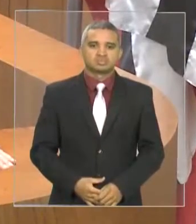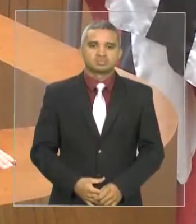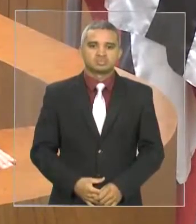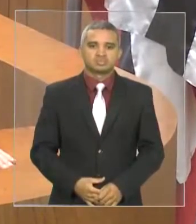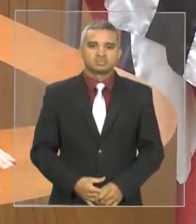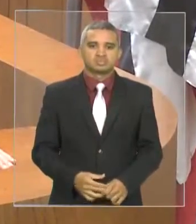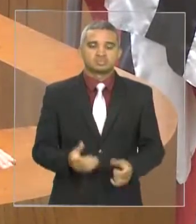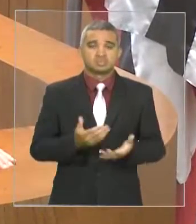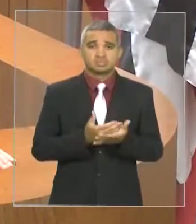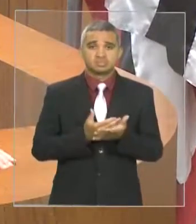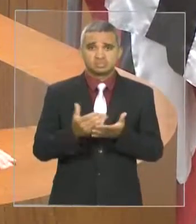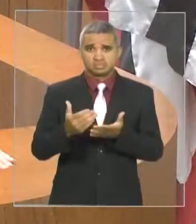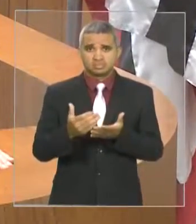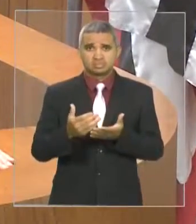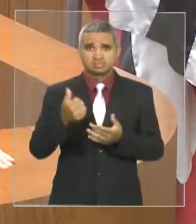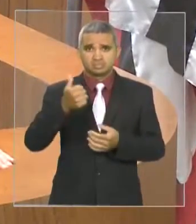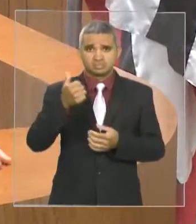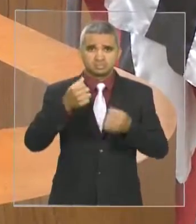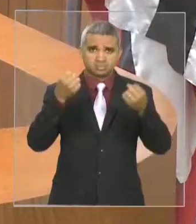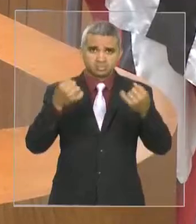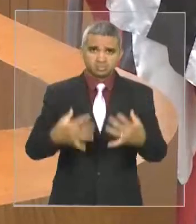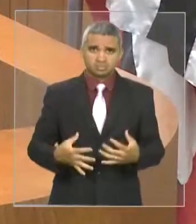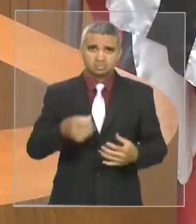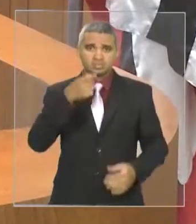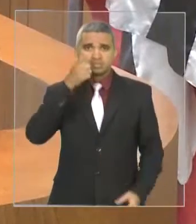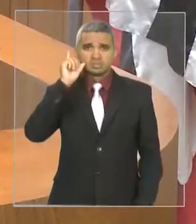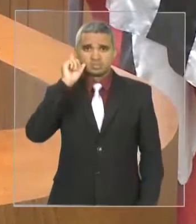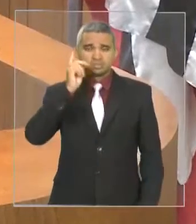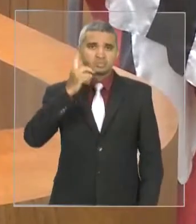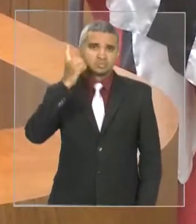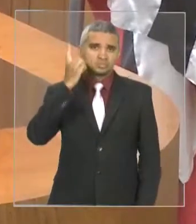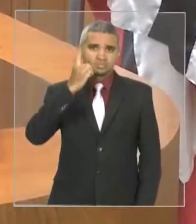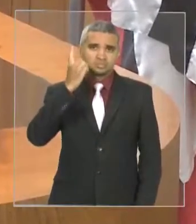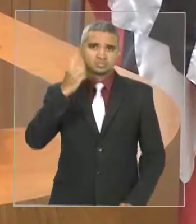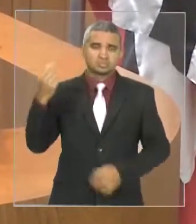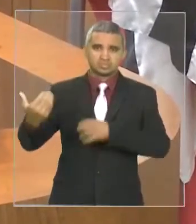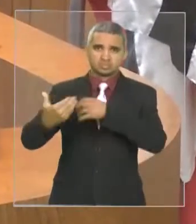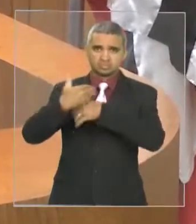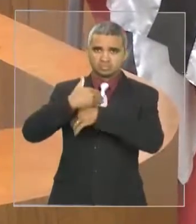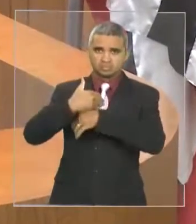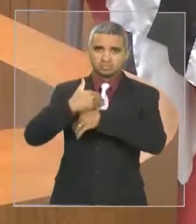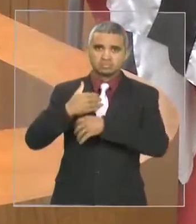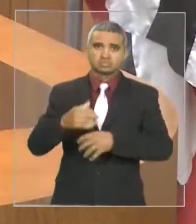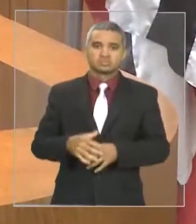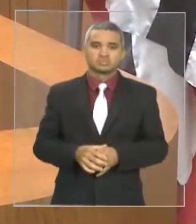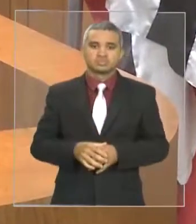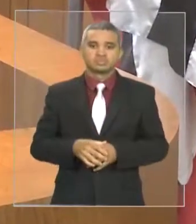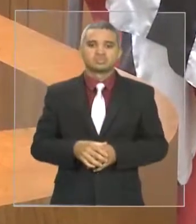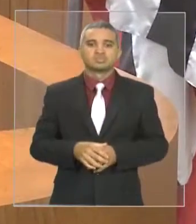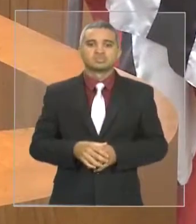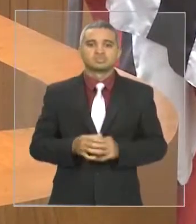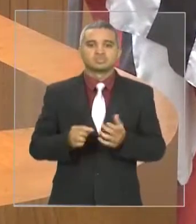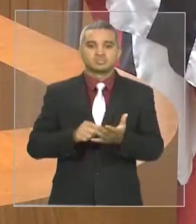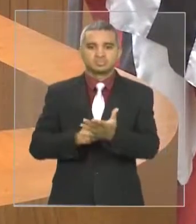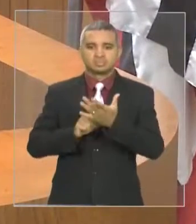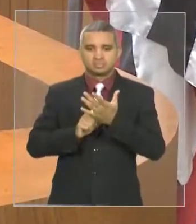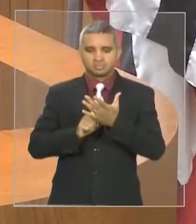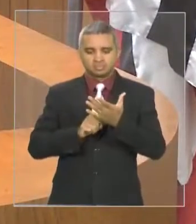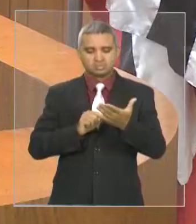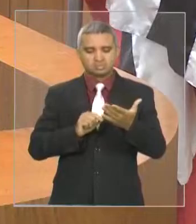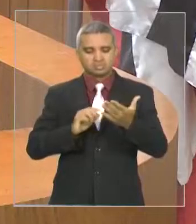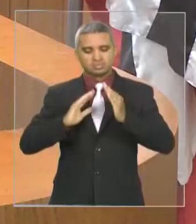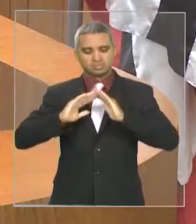Inicialmente, o deputado ontem me procurou, na minha bancada ali, e me mostrou a solicitação